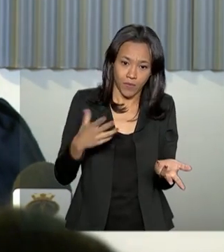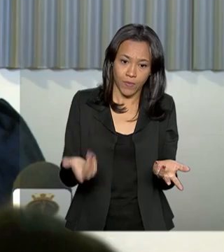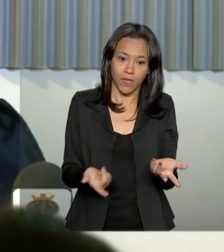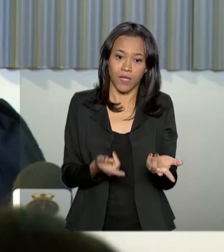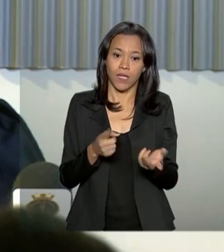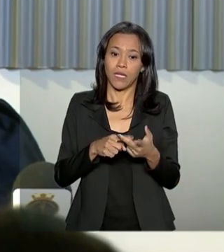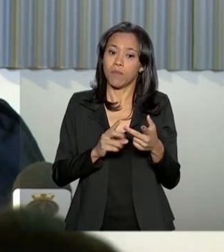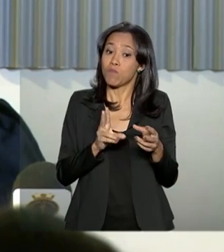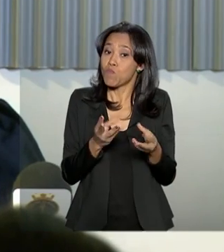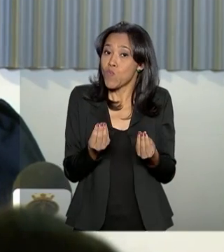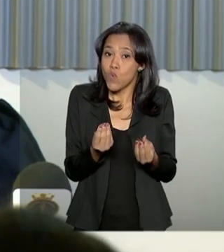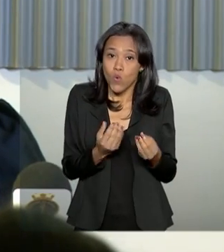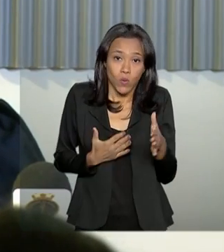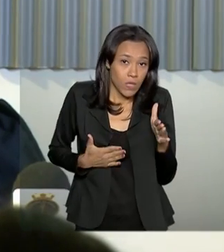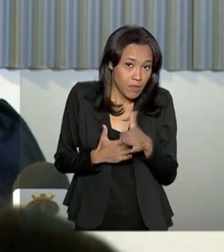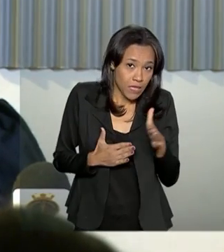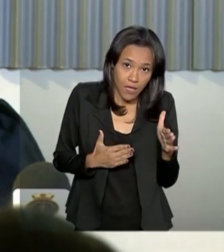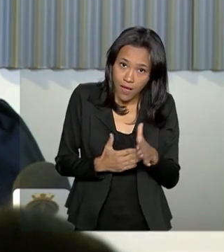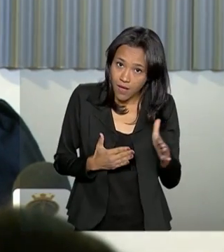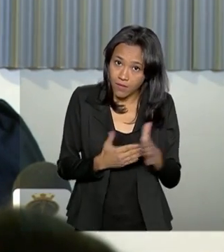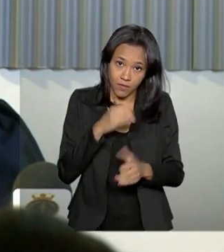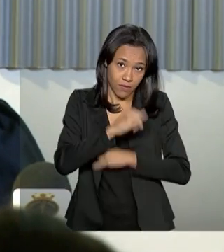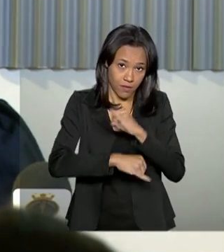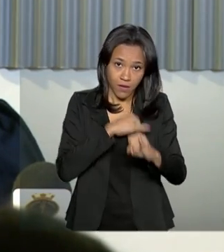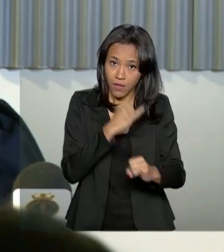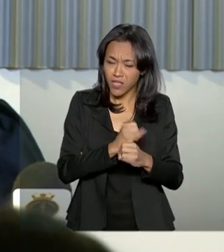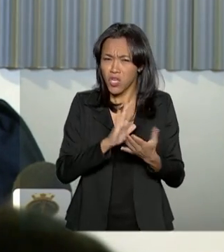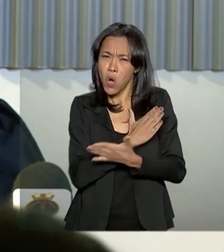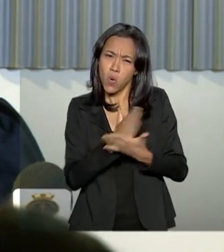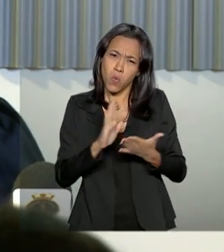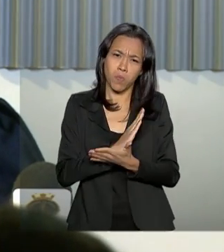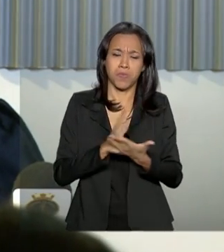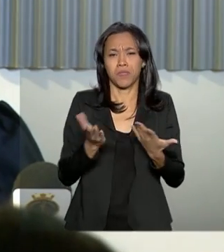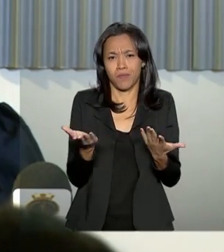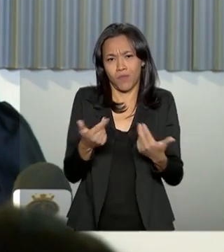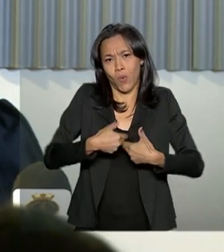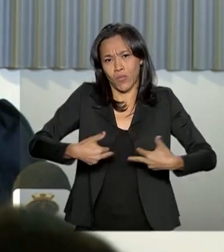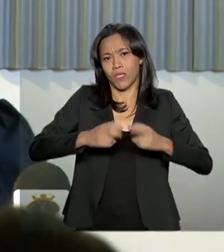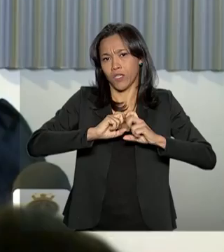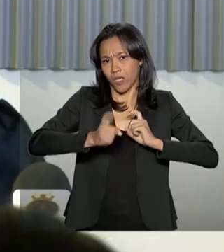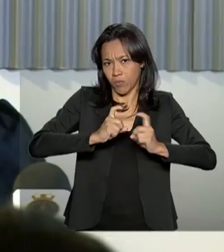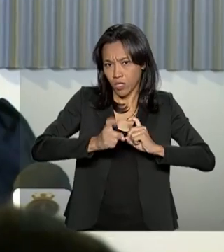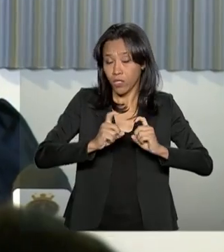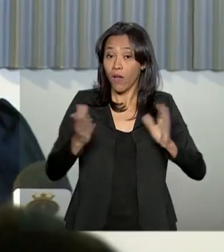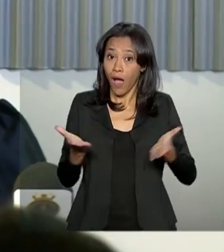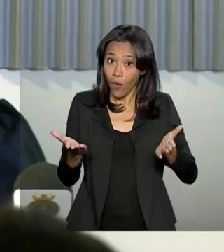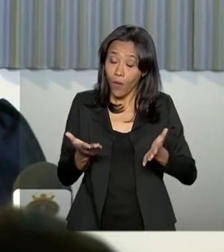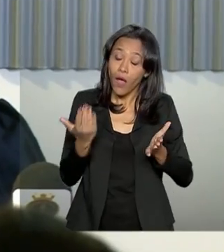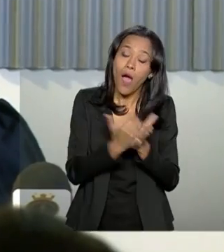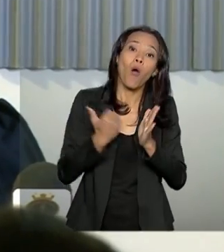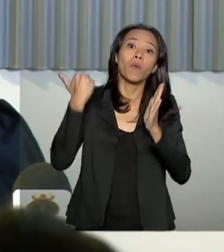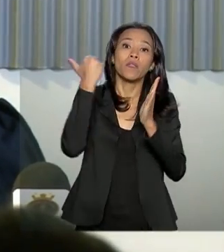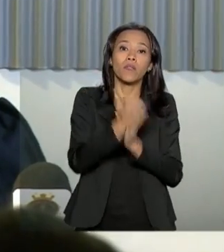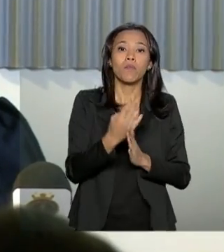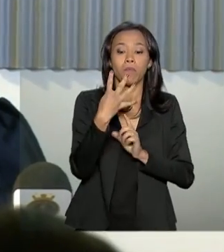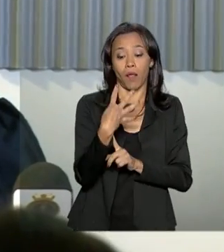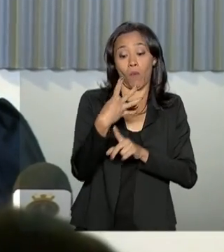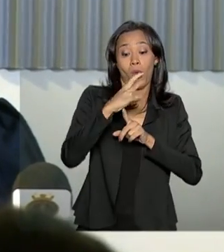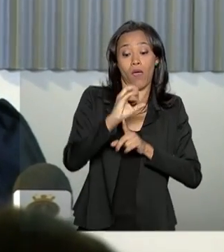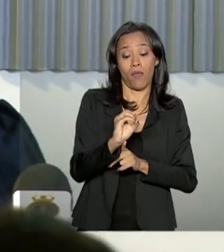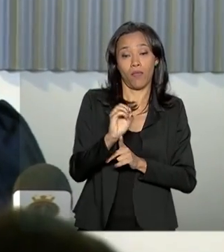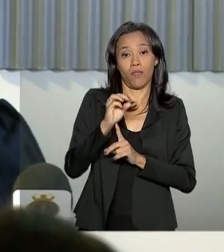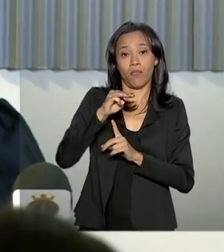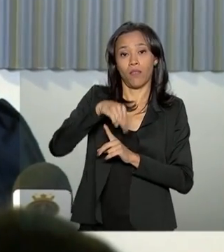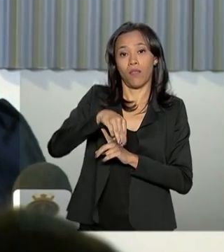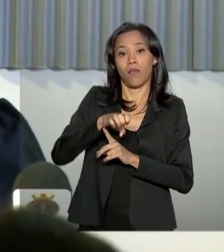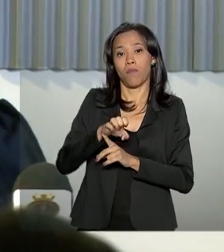pessoais, limitadas, bastante limitadas e algumas ações administrativas. Como nós ampliamos essa banda para 40 mega, isso